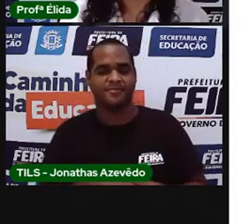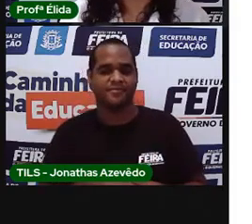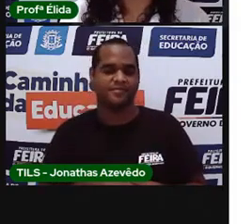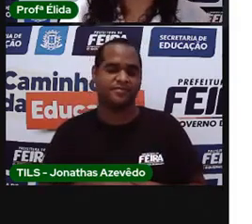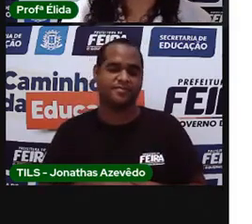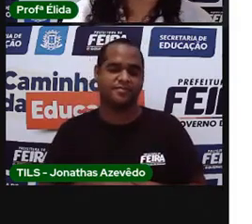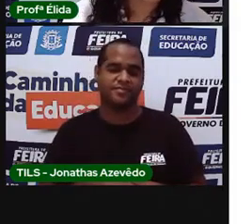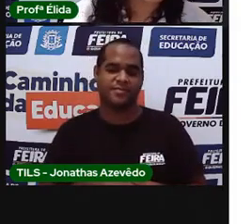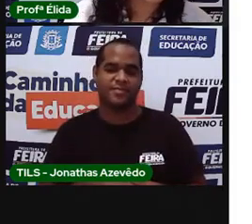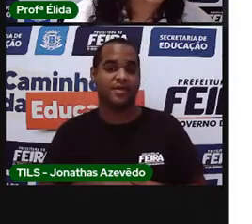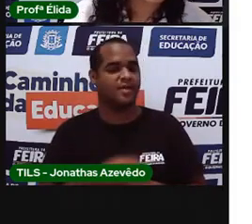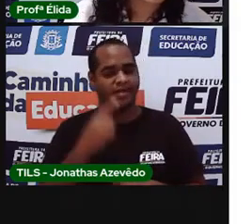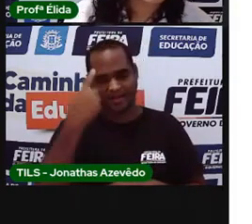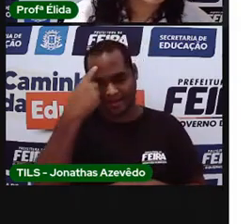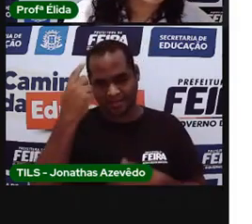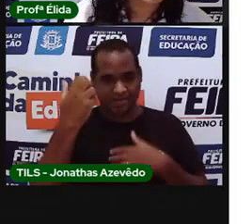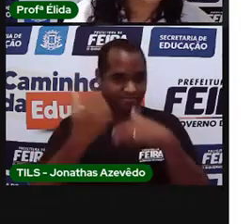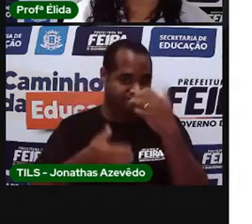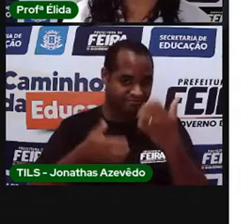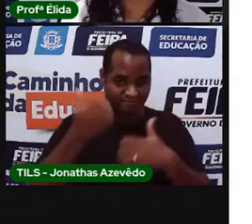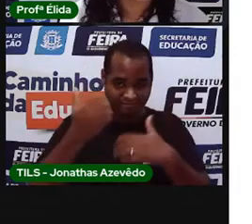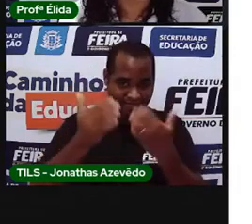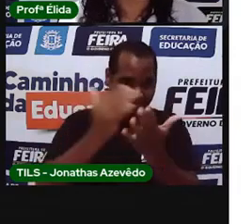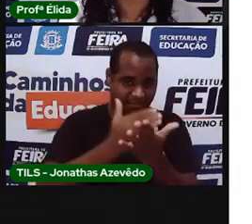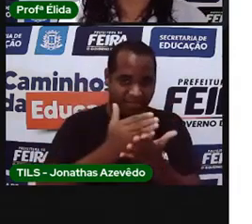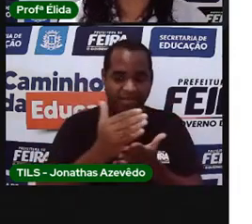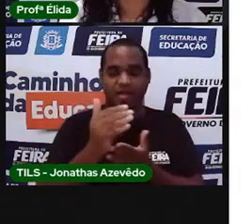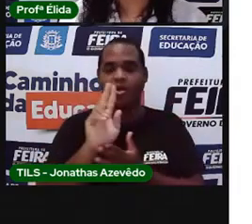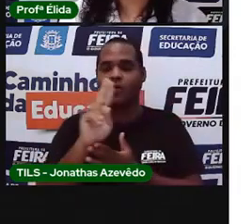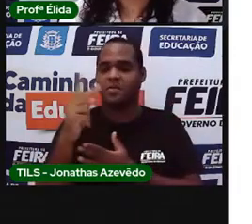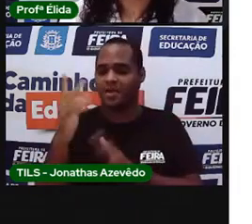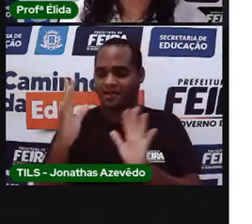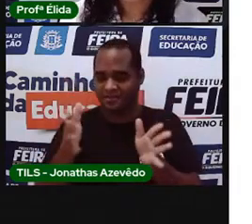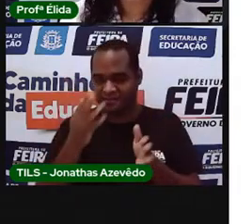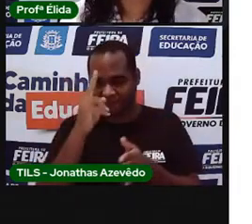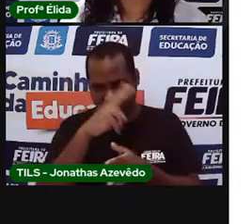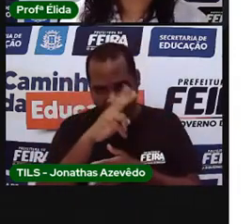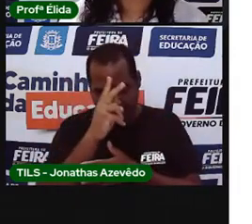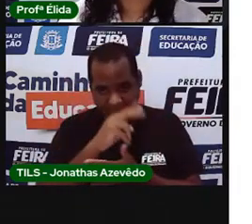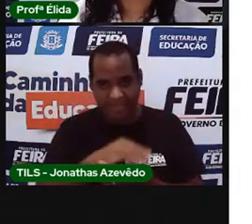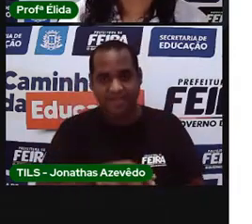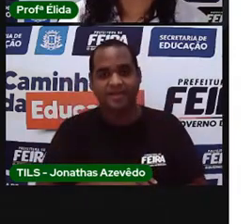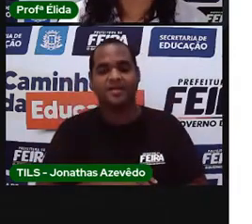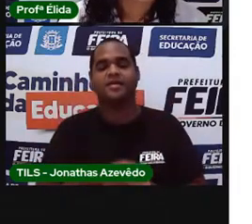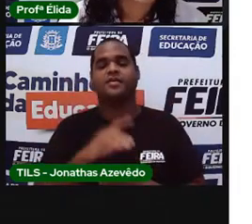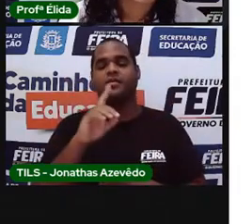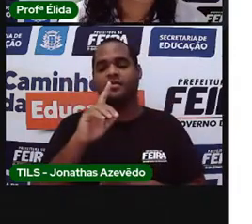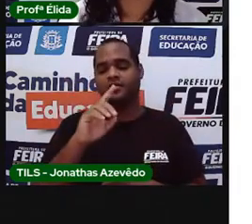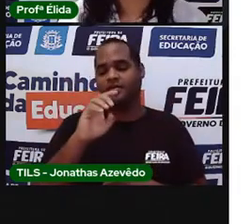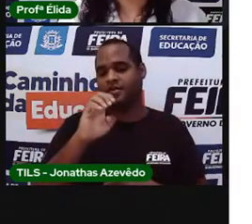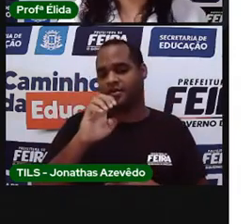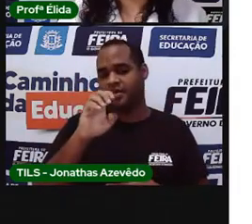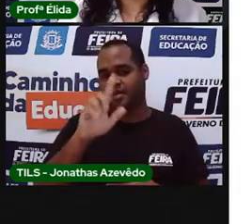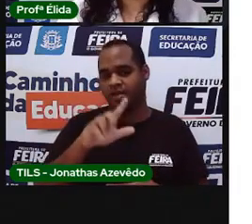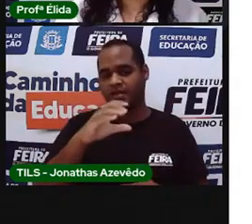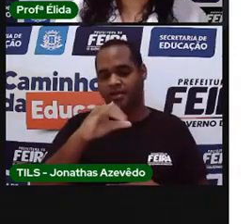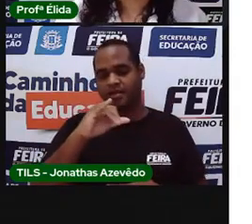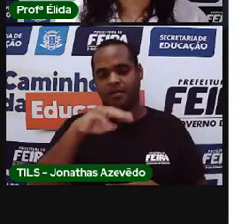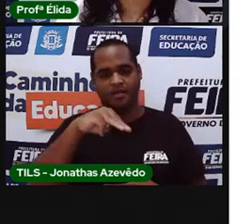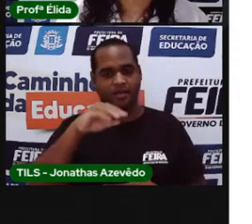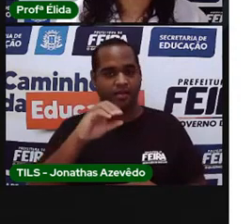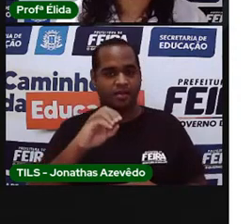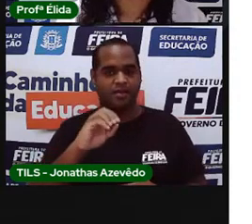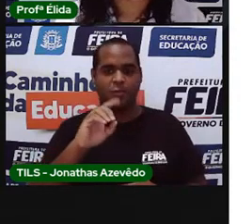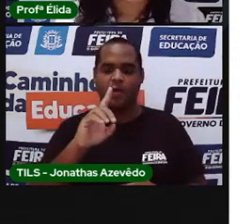Você lembra no início que nós começamos? Lembrou do nome dele? Isso mesmo. Décimo. Ó,